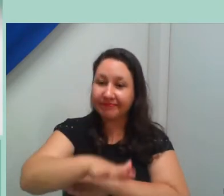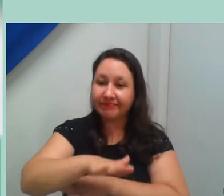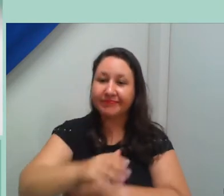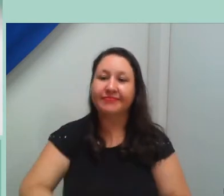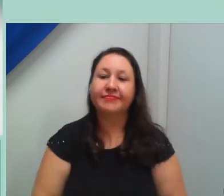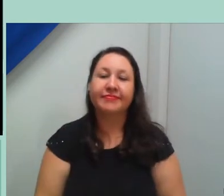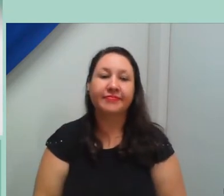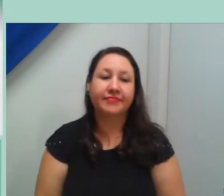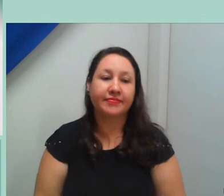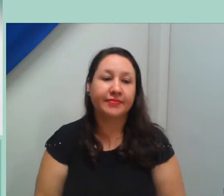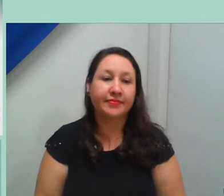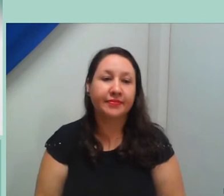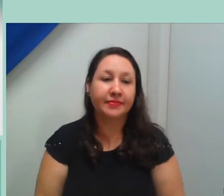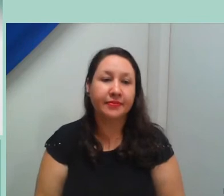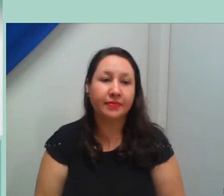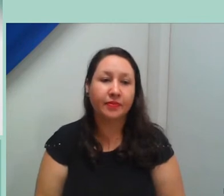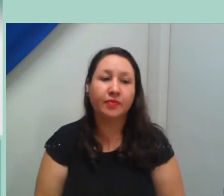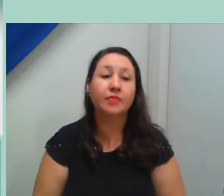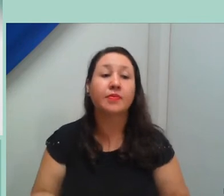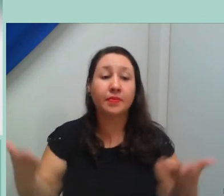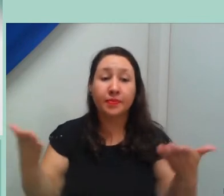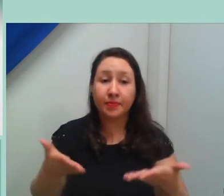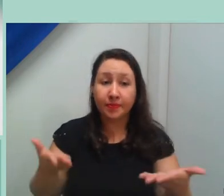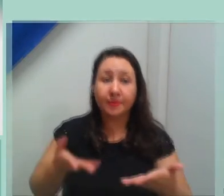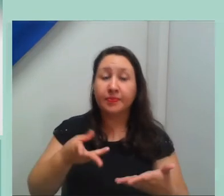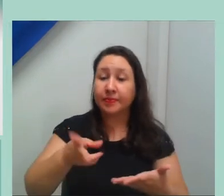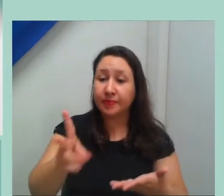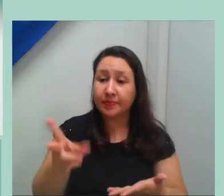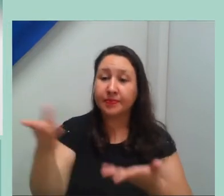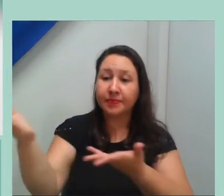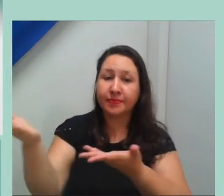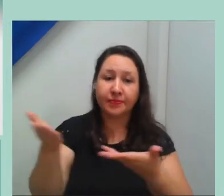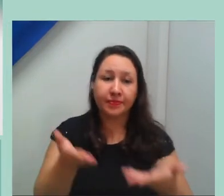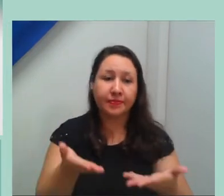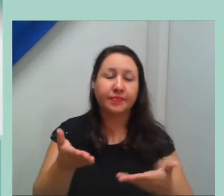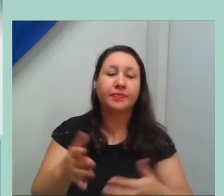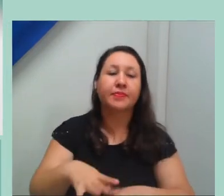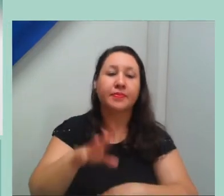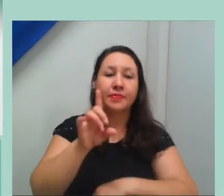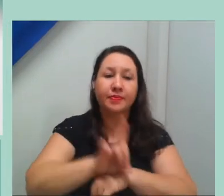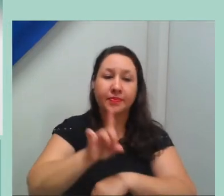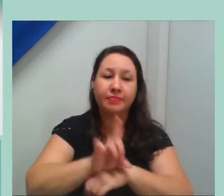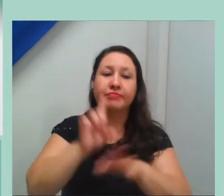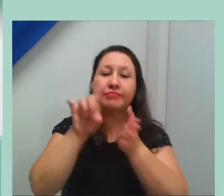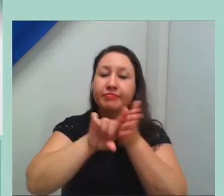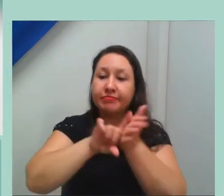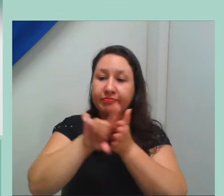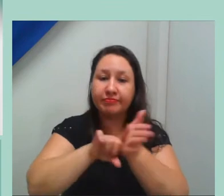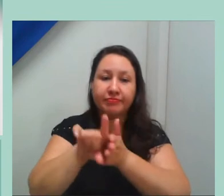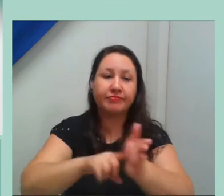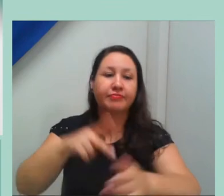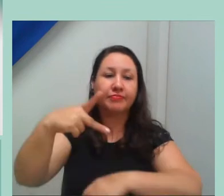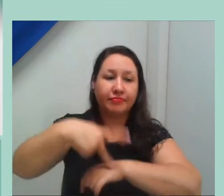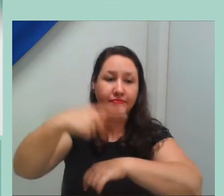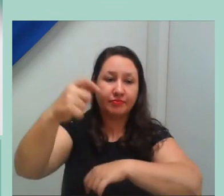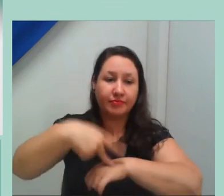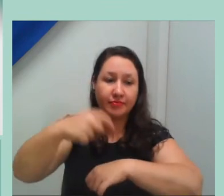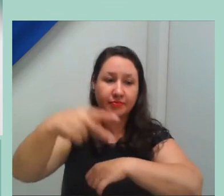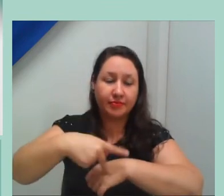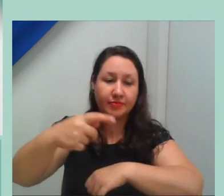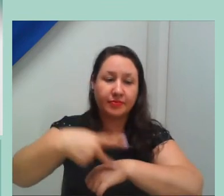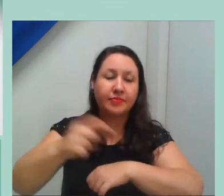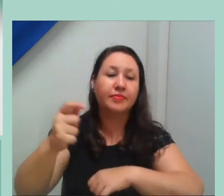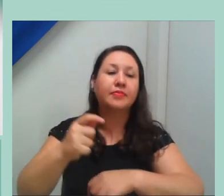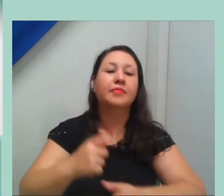Ato contínuo, então, passo a palavra ao nosso diretor de pesquisa e pós-graduação, na Pró-Reitoria de Pesquisa, Inovação